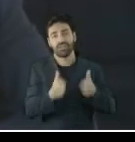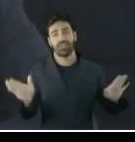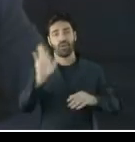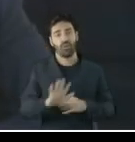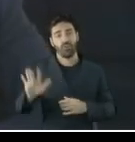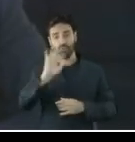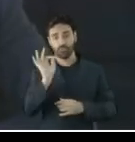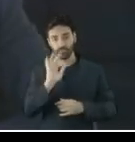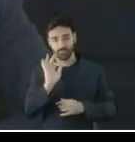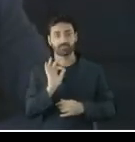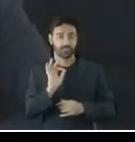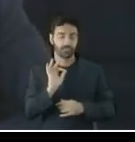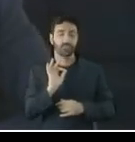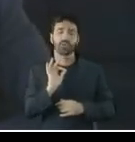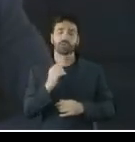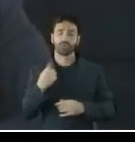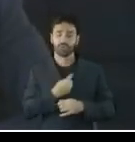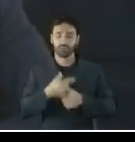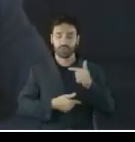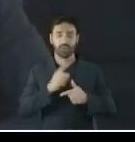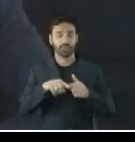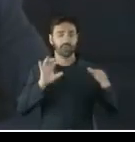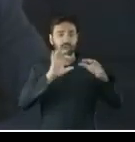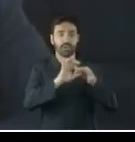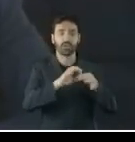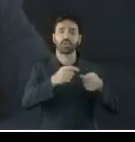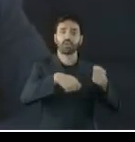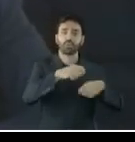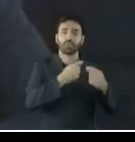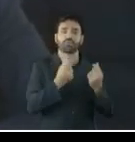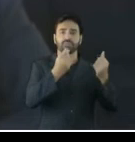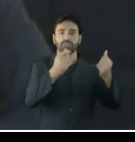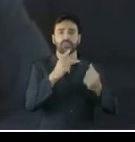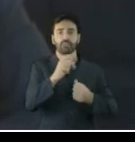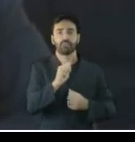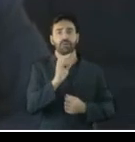deve estar sempre vinculada a uma visão econômica, financeira, operacional, patrimonial.